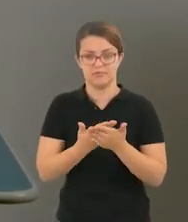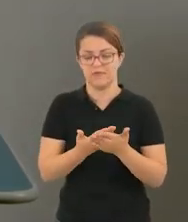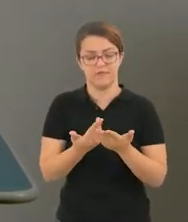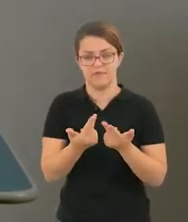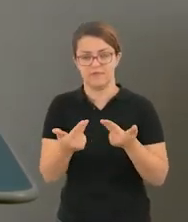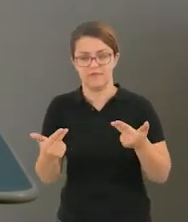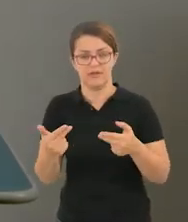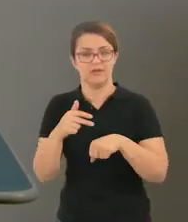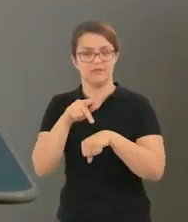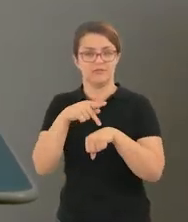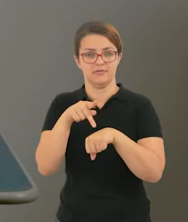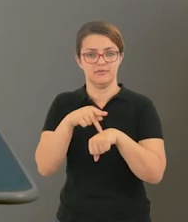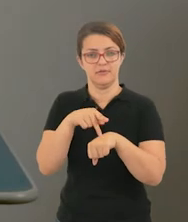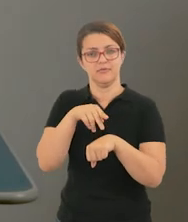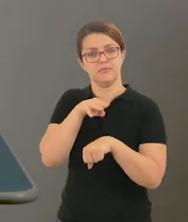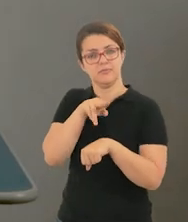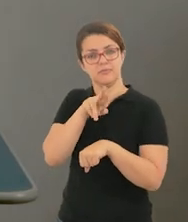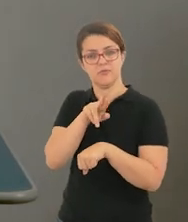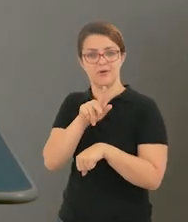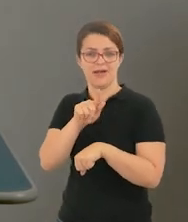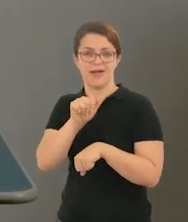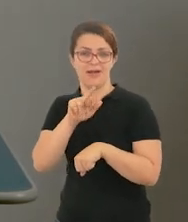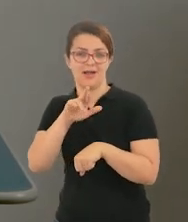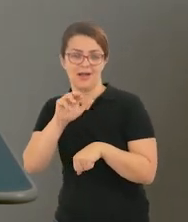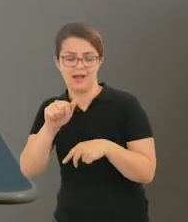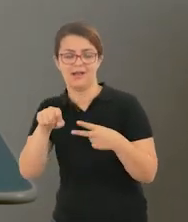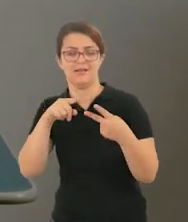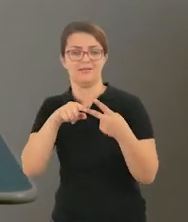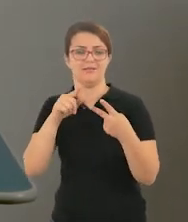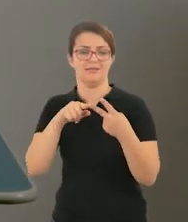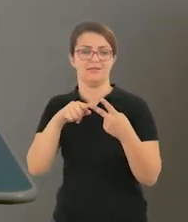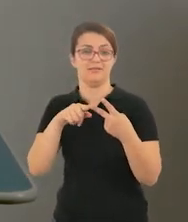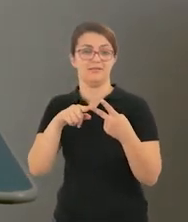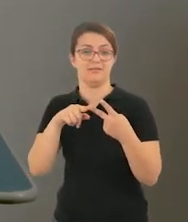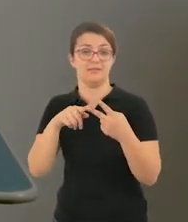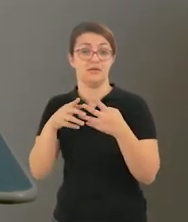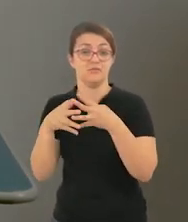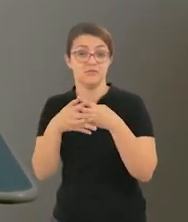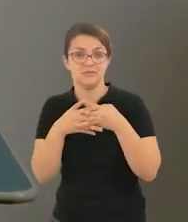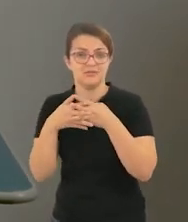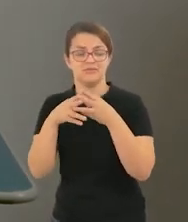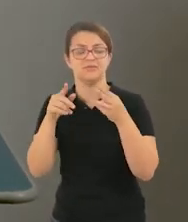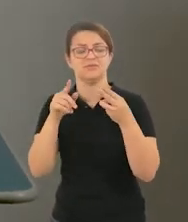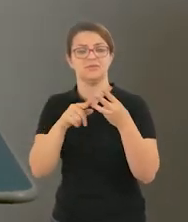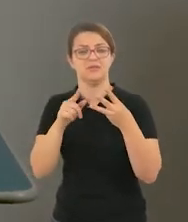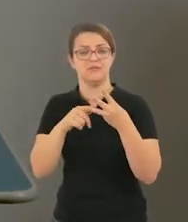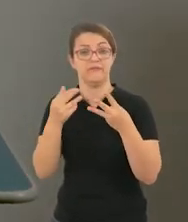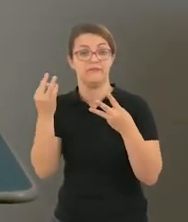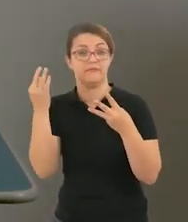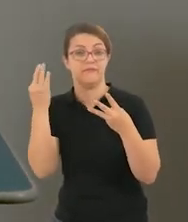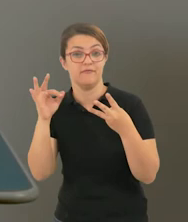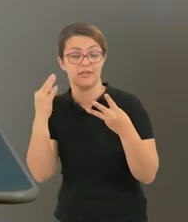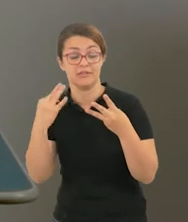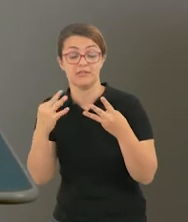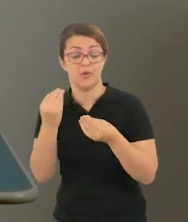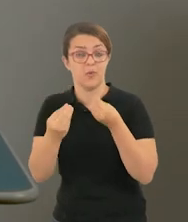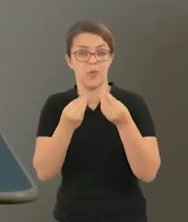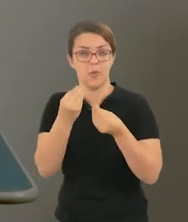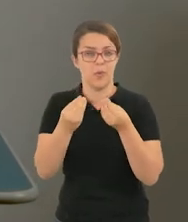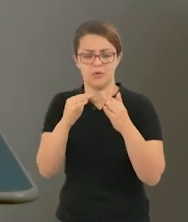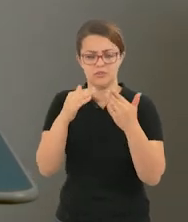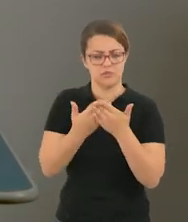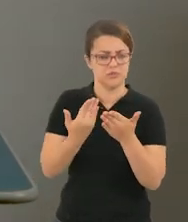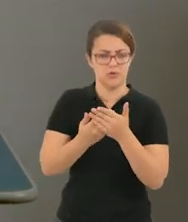na França. Enfim, ao redor do mundo, como são essas escolas. Depois de vocês fazerem essa leitura muito